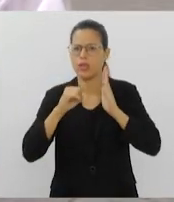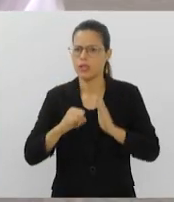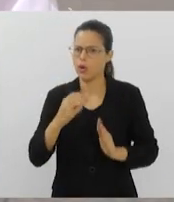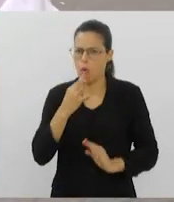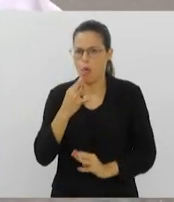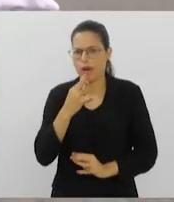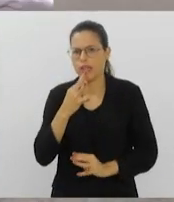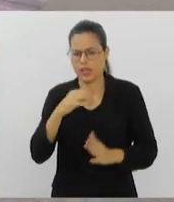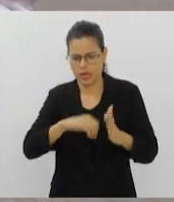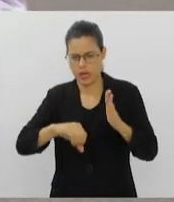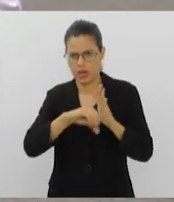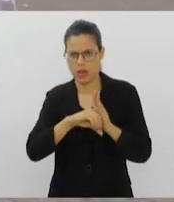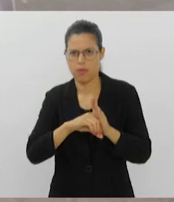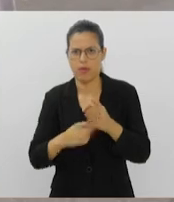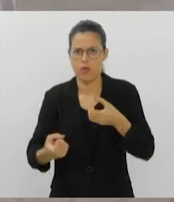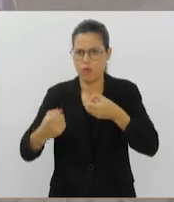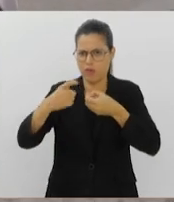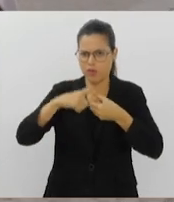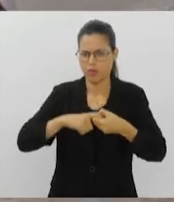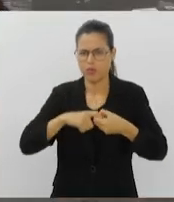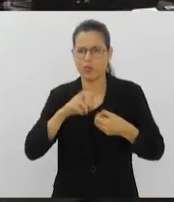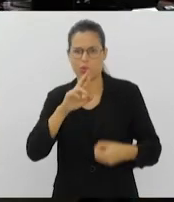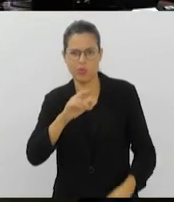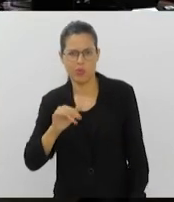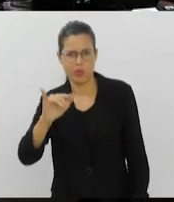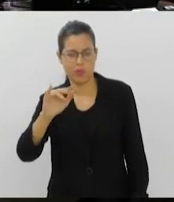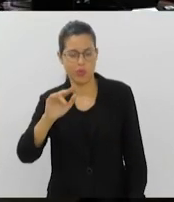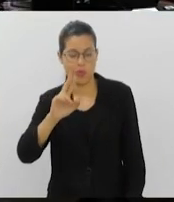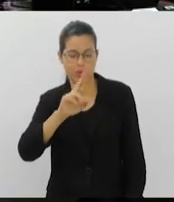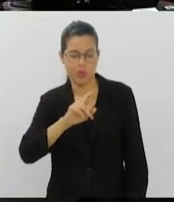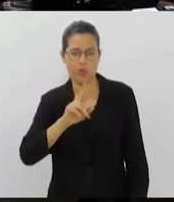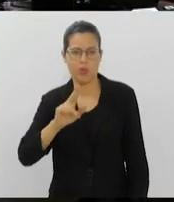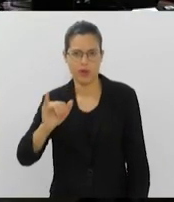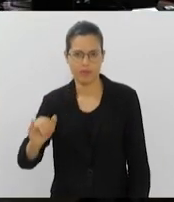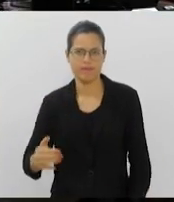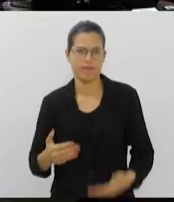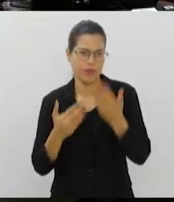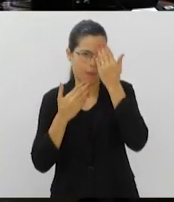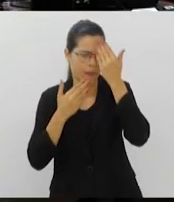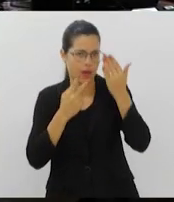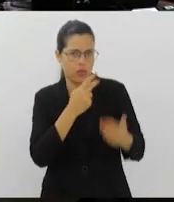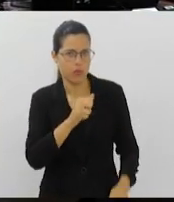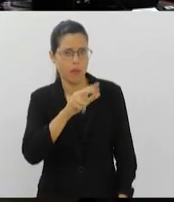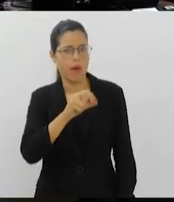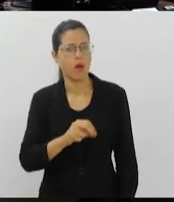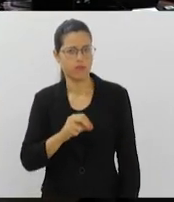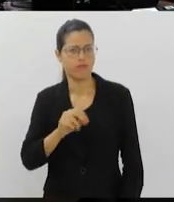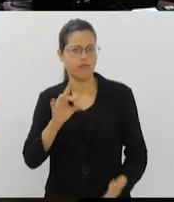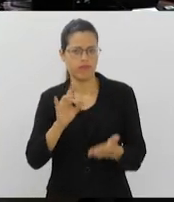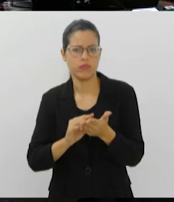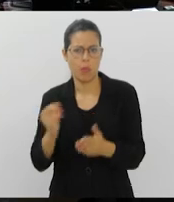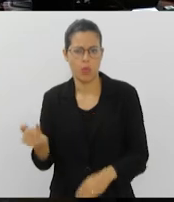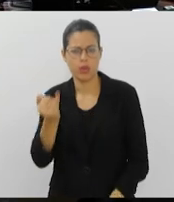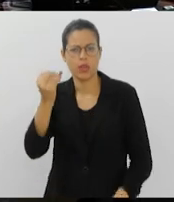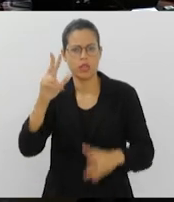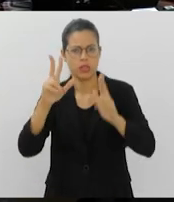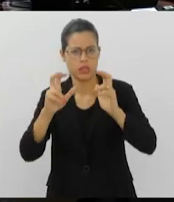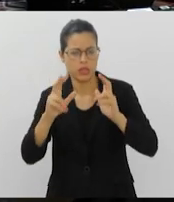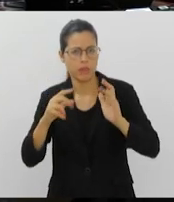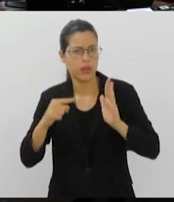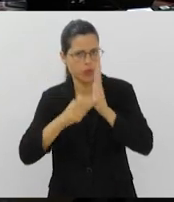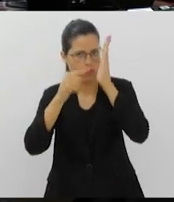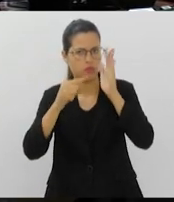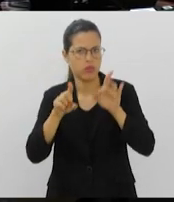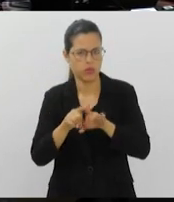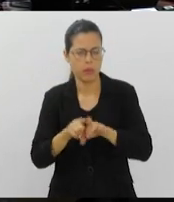algum crime desse tipo. Volto com você no estúdio, Rui. Ok, obrigado, PV. Realmente é muito importante esse tema e as denúncias também mais